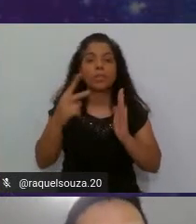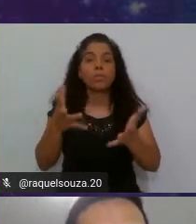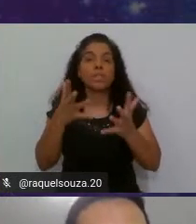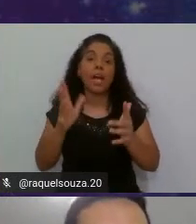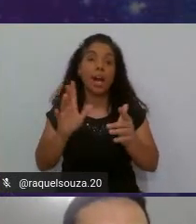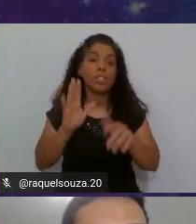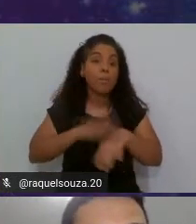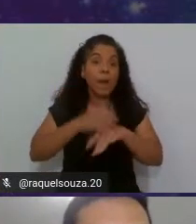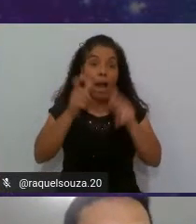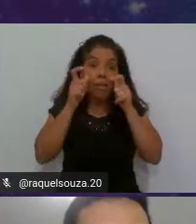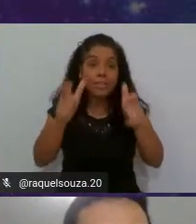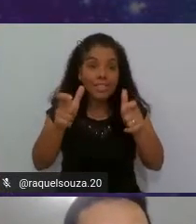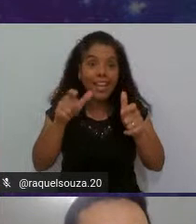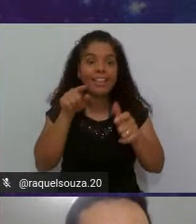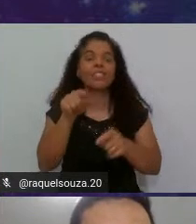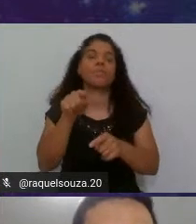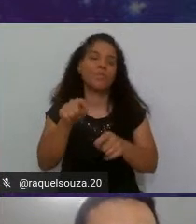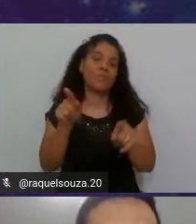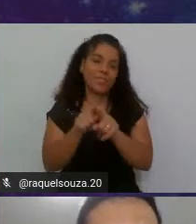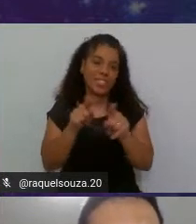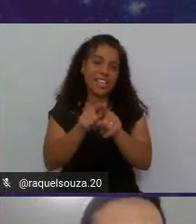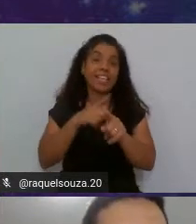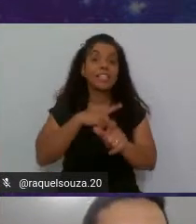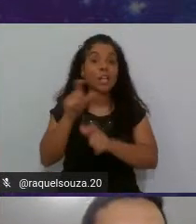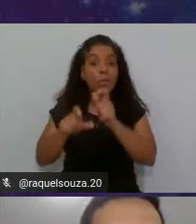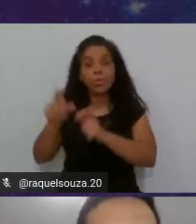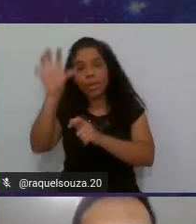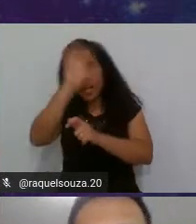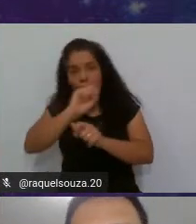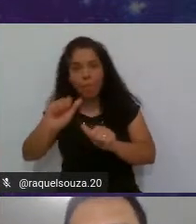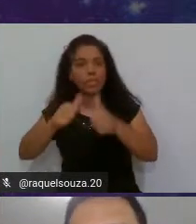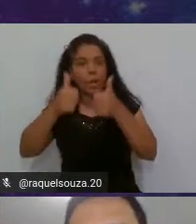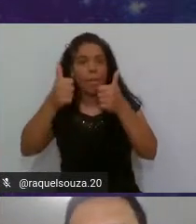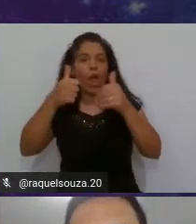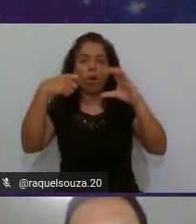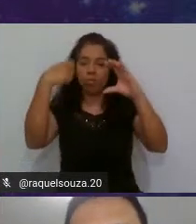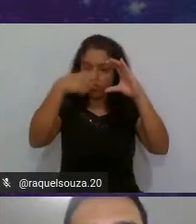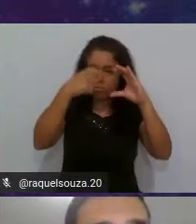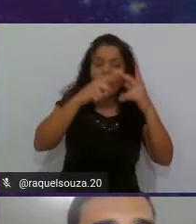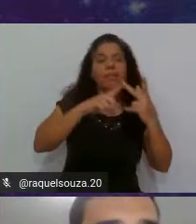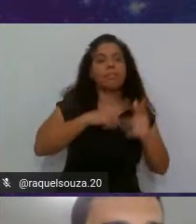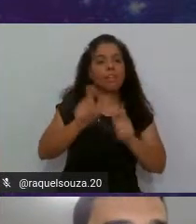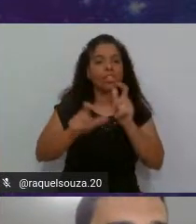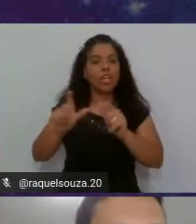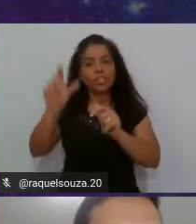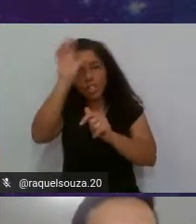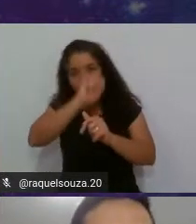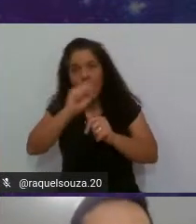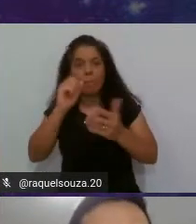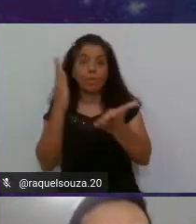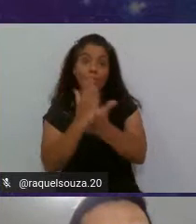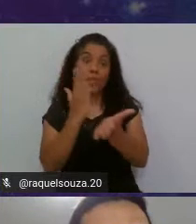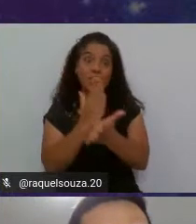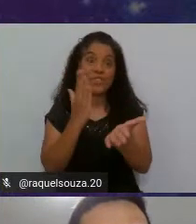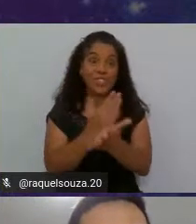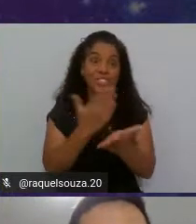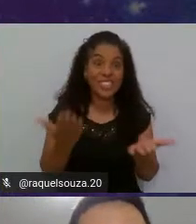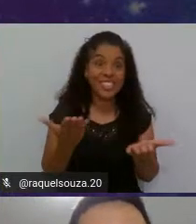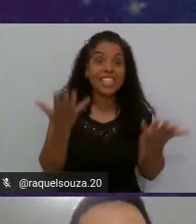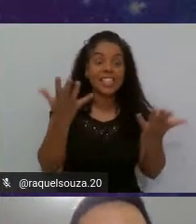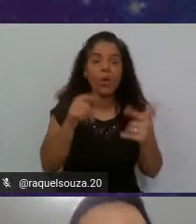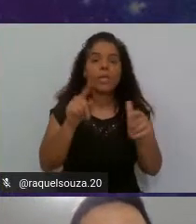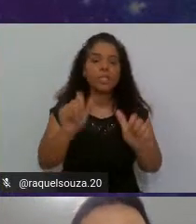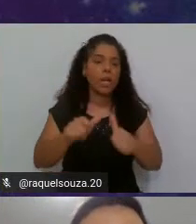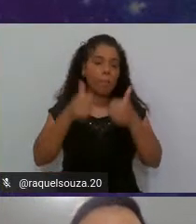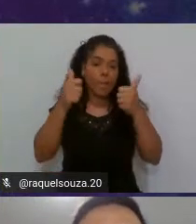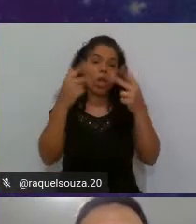mais interessante para você. Tem gente que aprende melhor com vídeos, tem gente que aprende melhor com livros. Então, defina o que é o melhor para